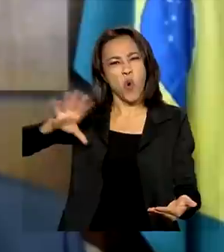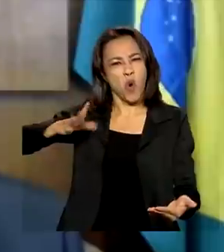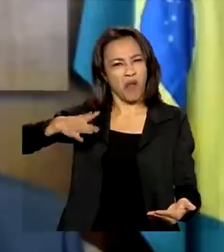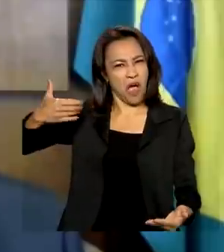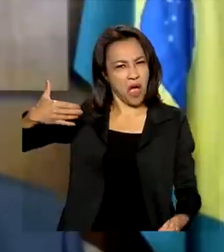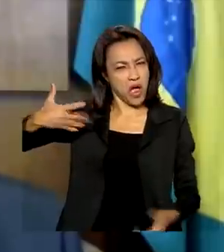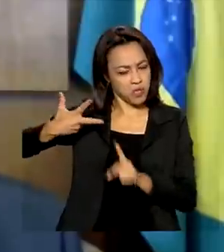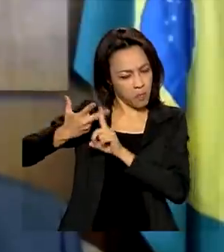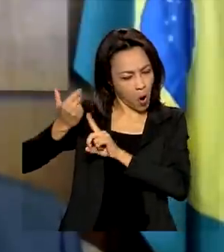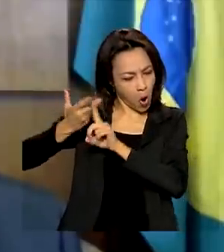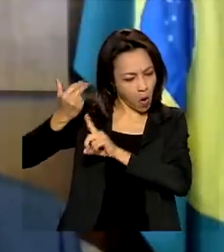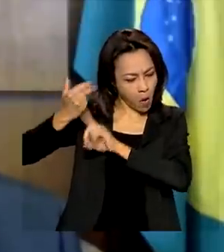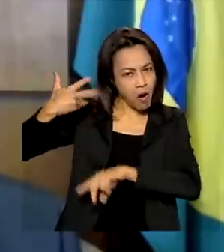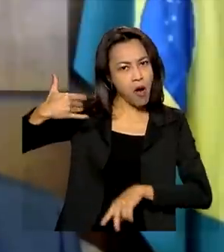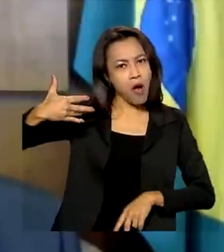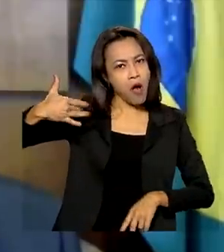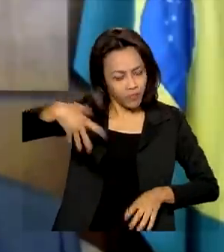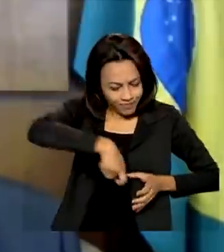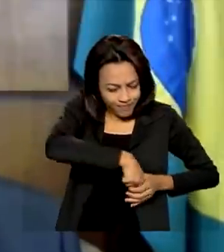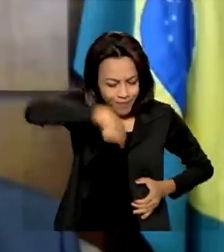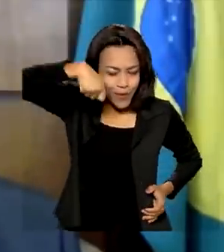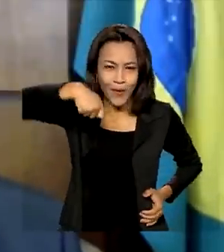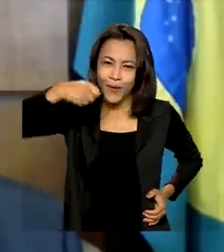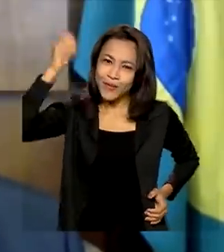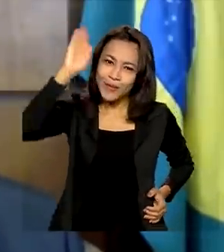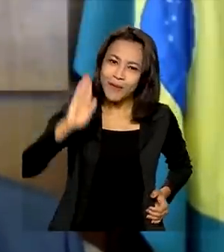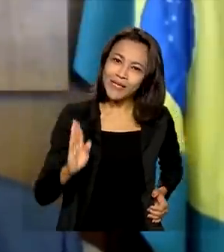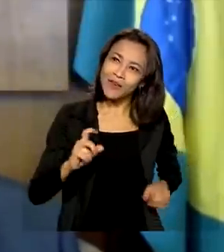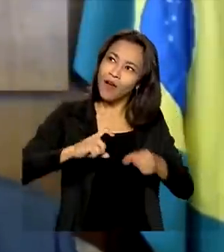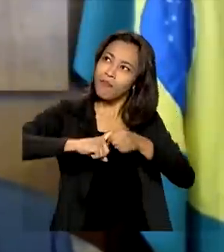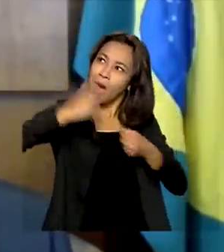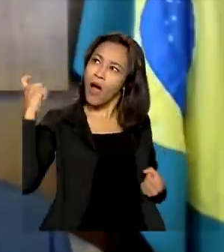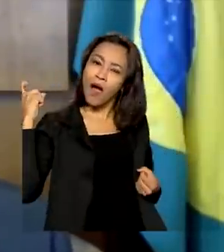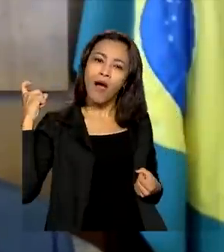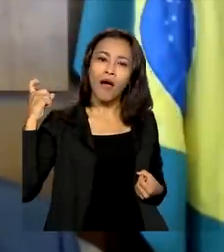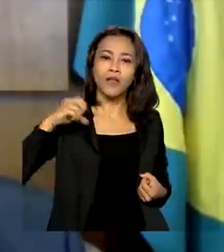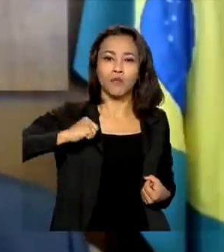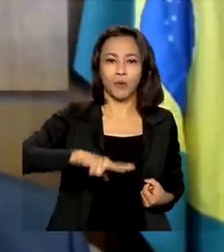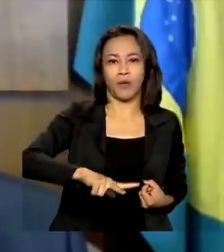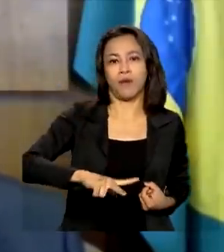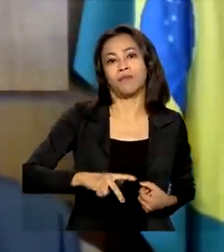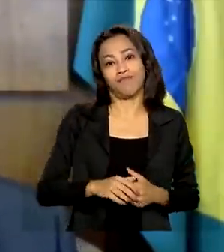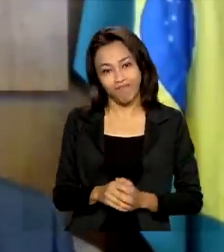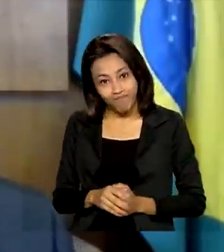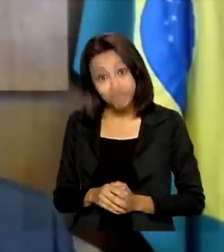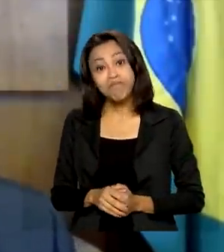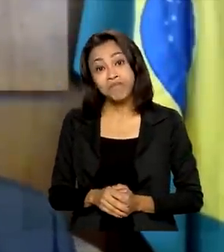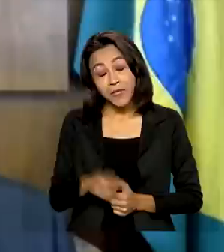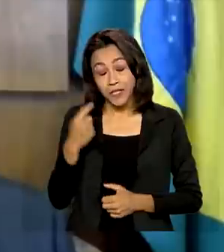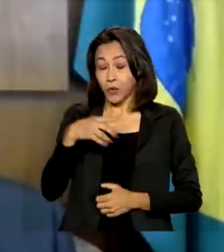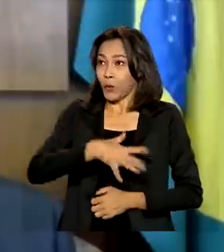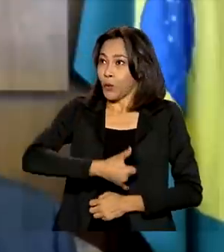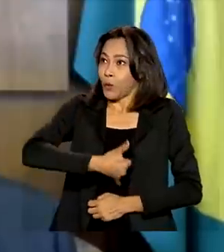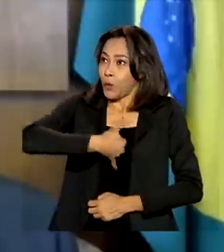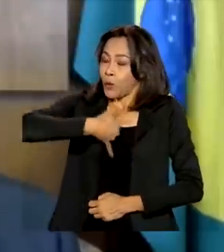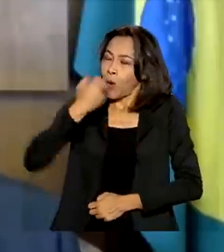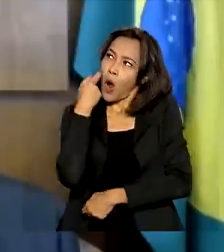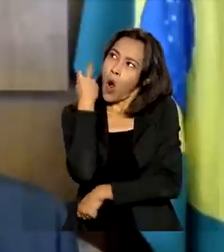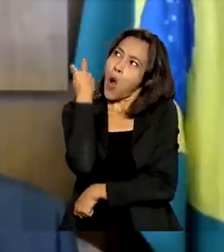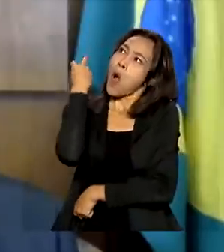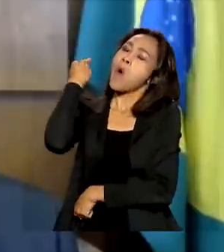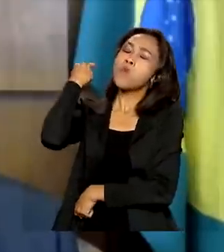e teve como desfecho a independência do nosso país. Nós entendemos que olhar com orgulho para o passado,